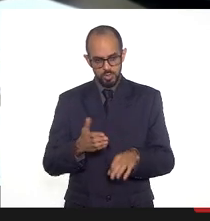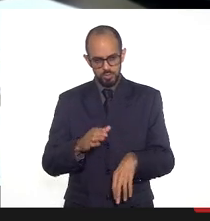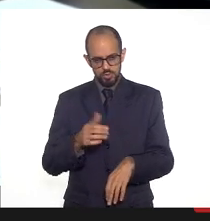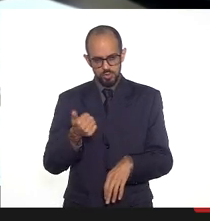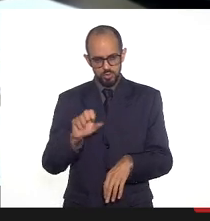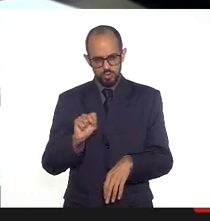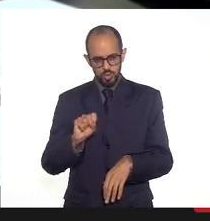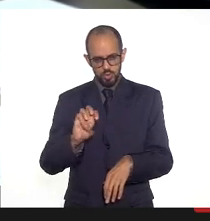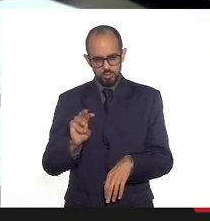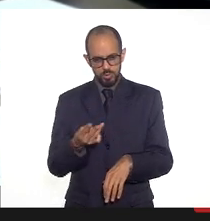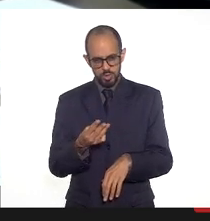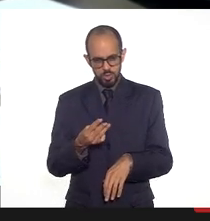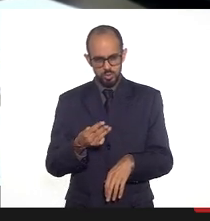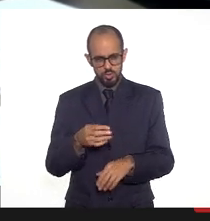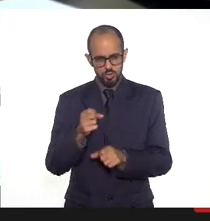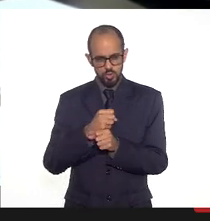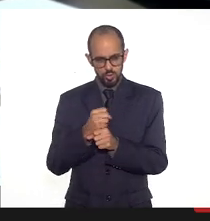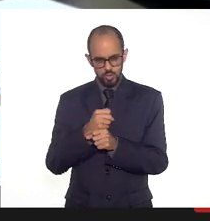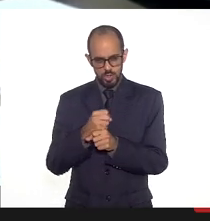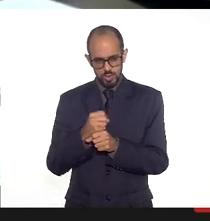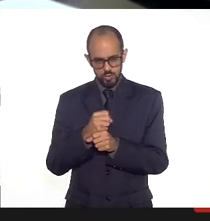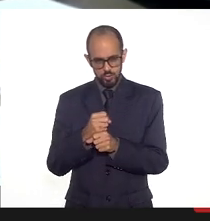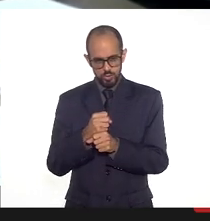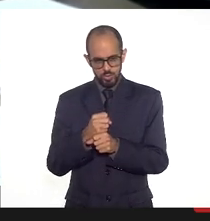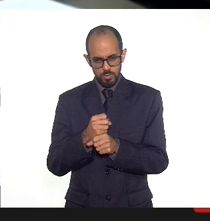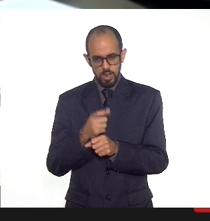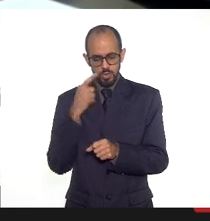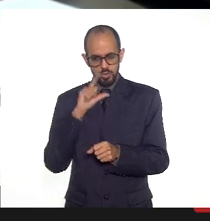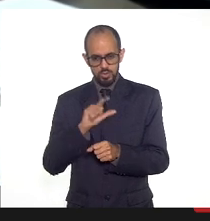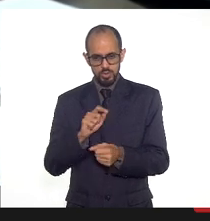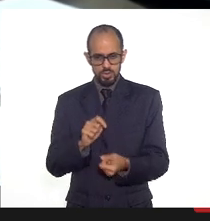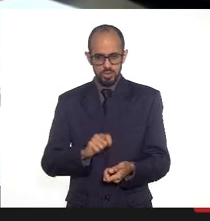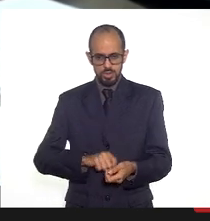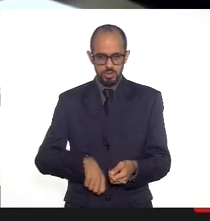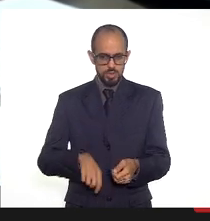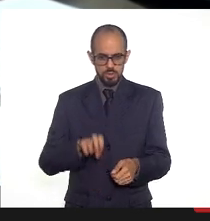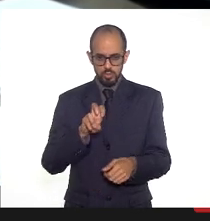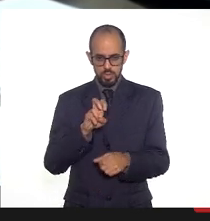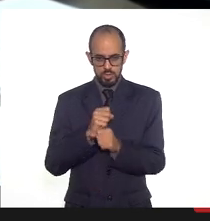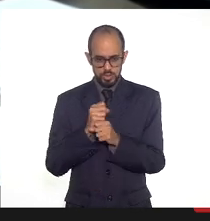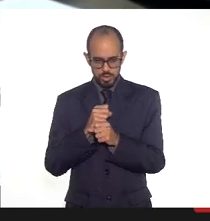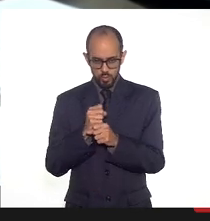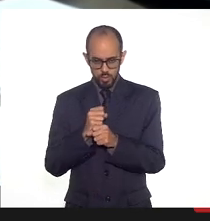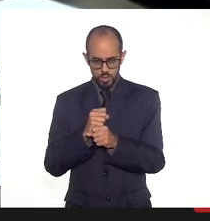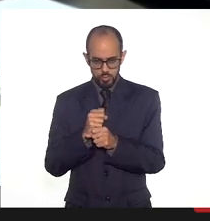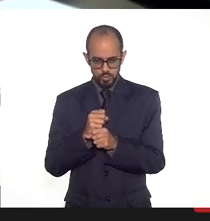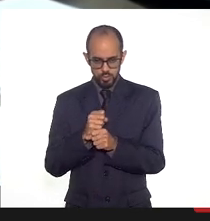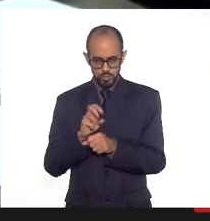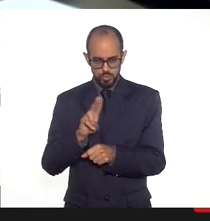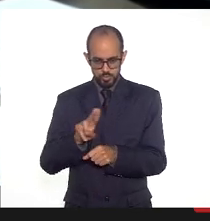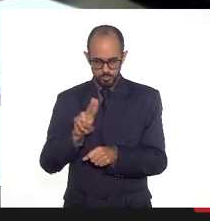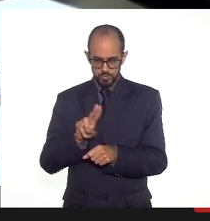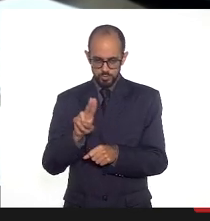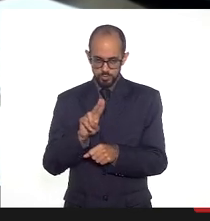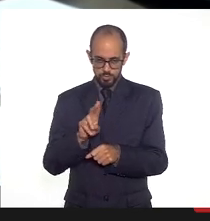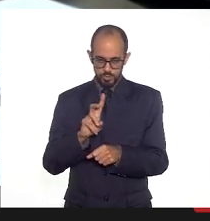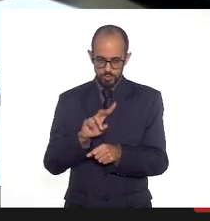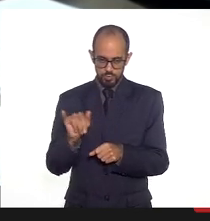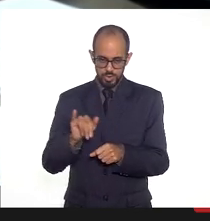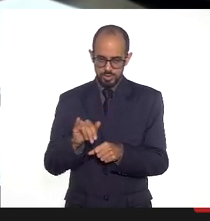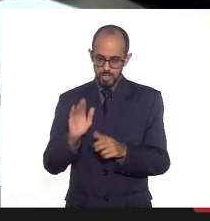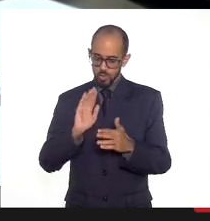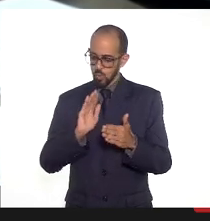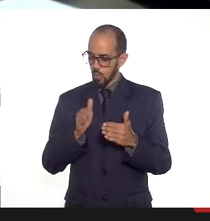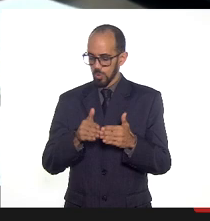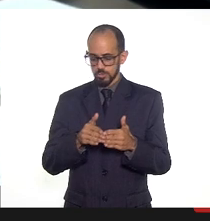por ano, para ser cinco anos, ele vai ser voltado exatamente para